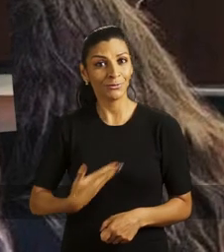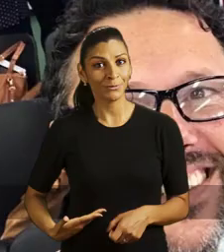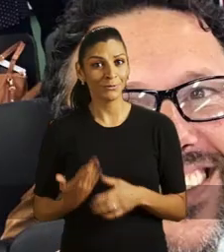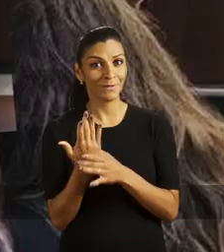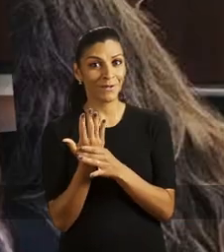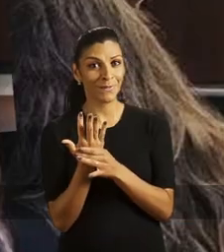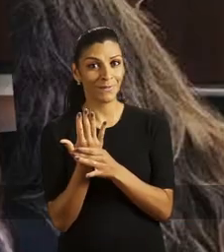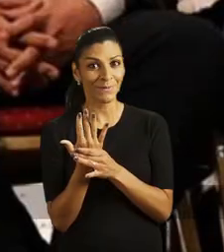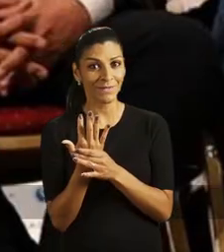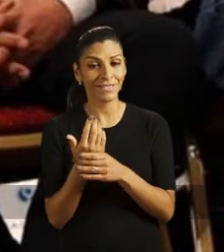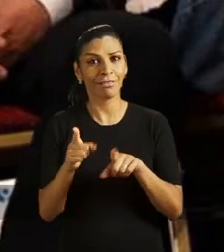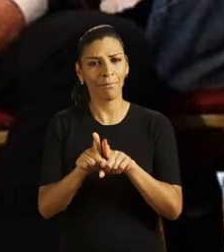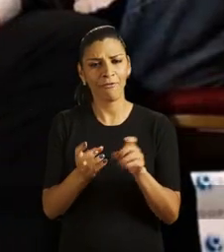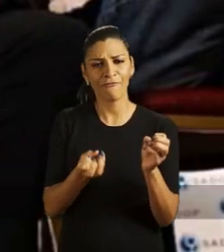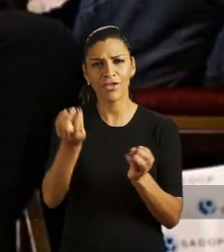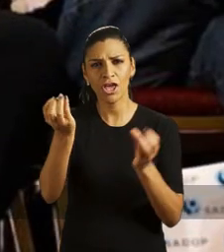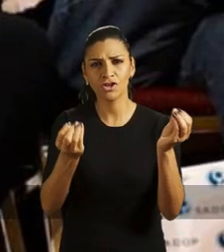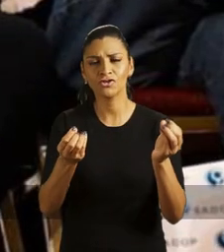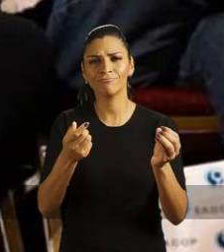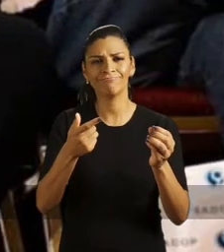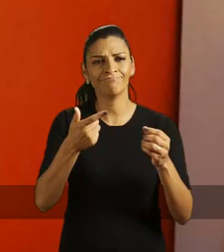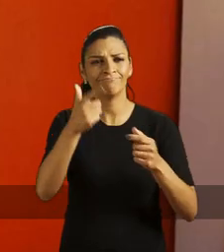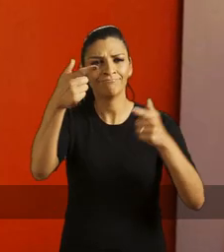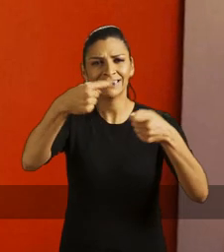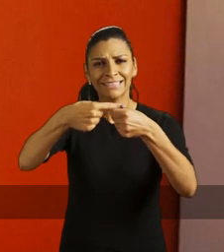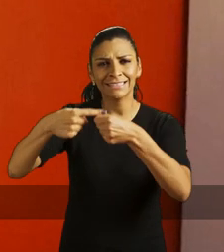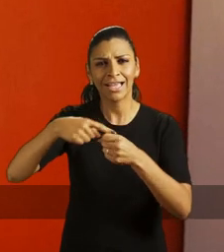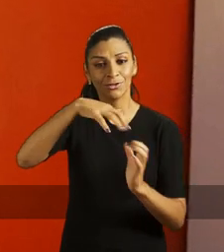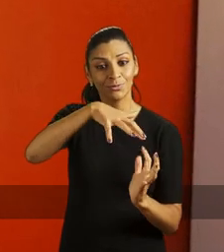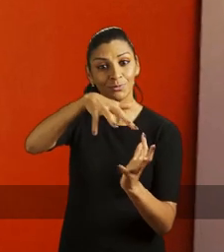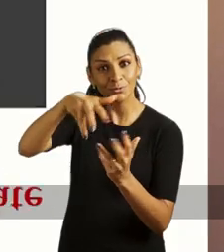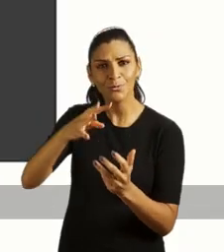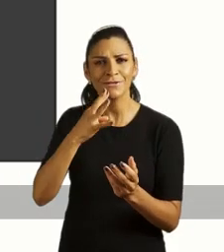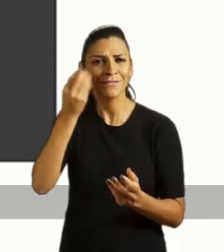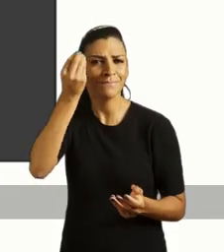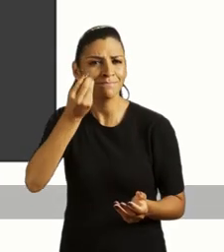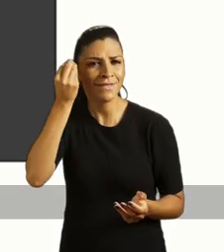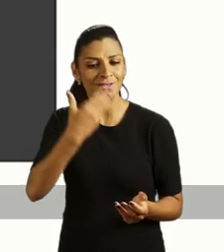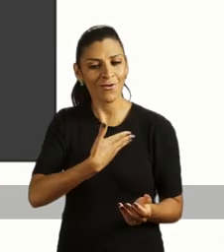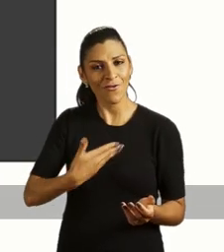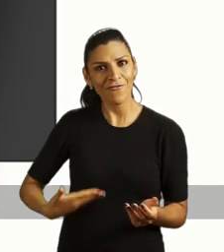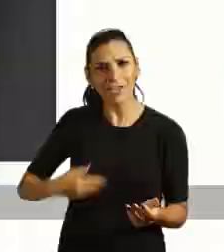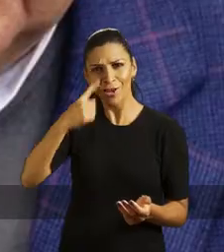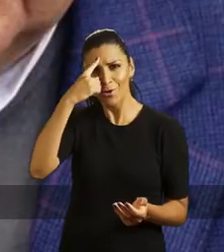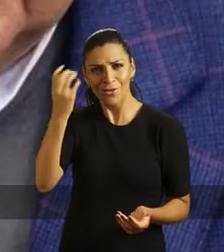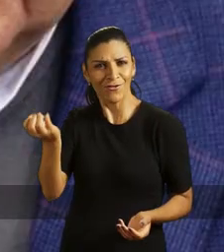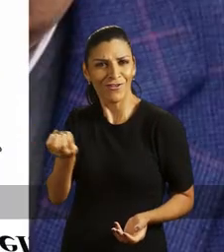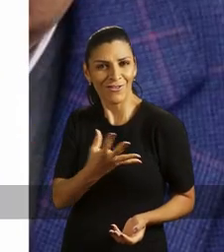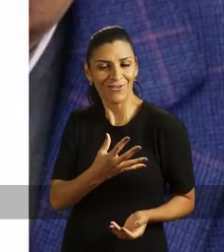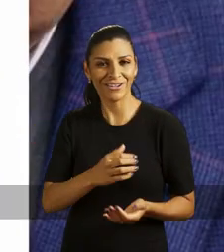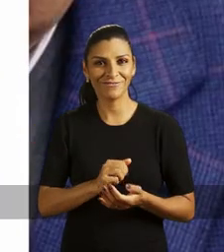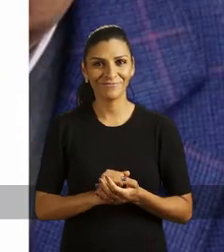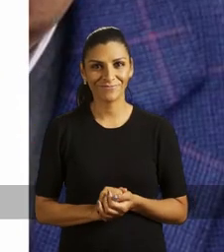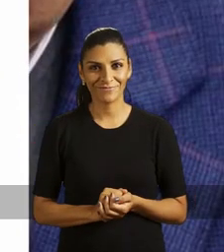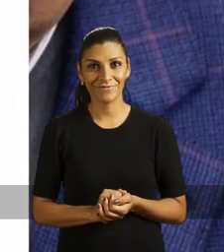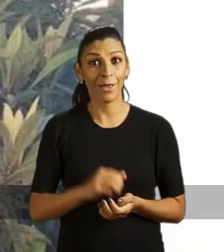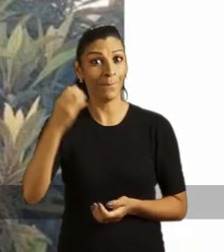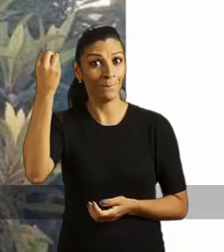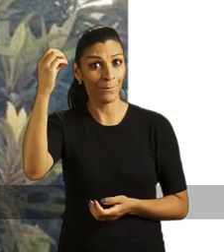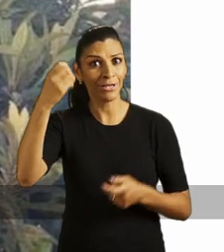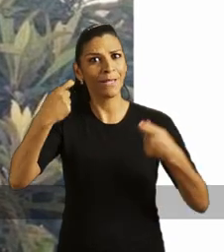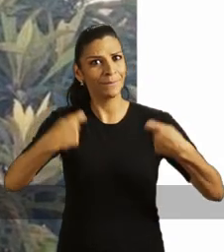políticas públicas pela URGS e viajou para diversas cidades do mundo para conhecer experiências de governo inovadoras.